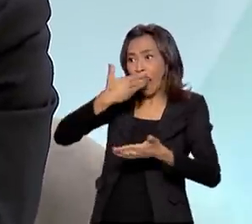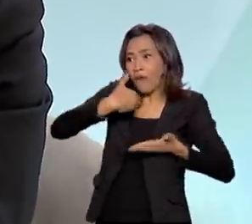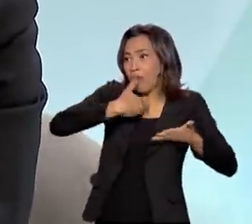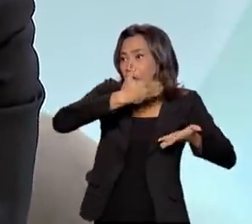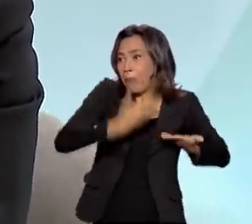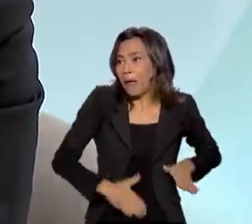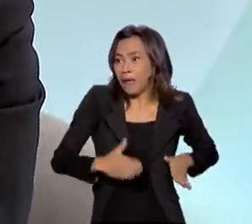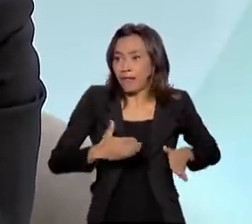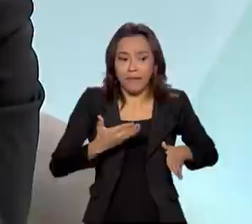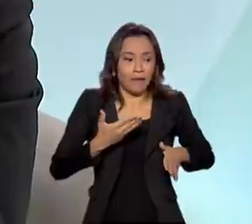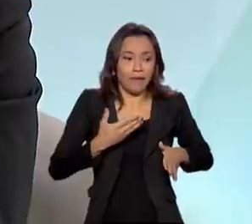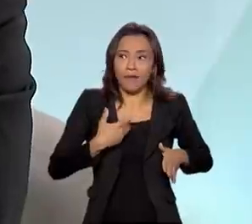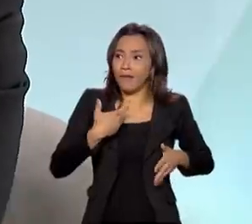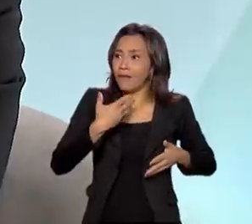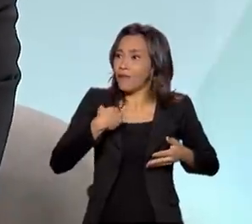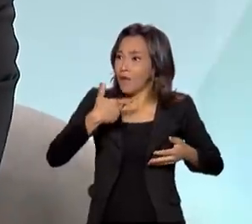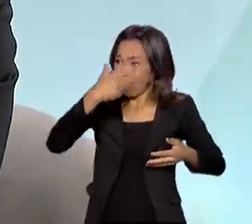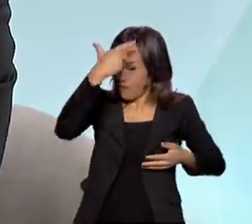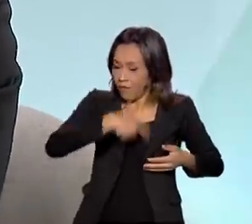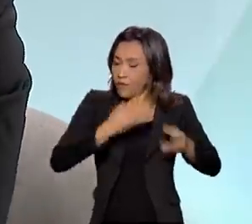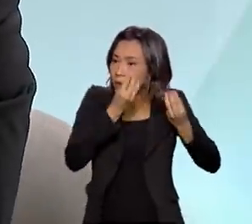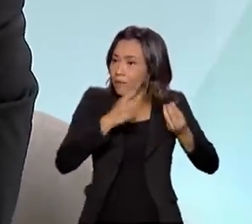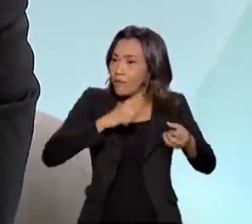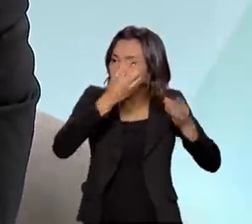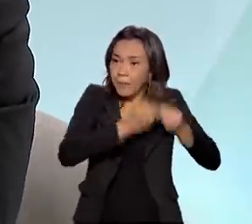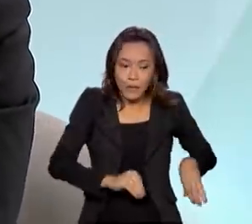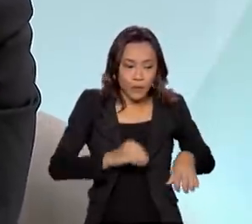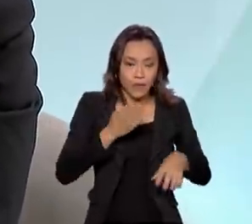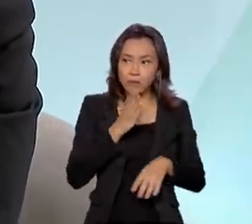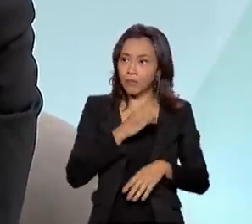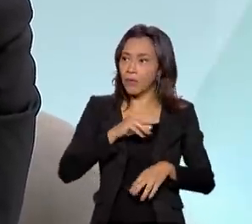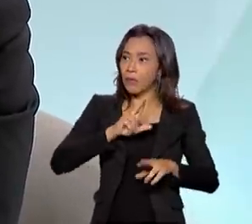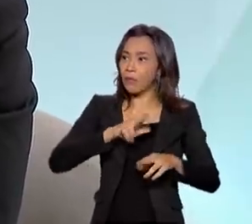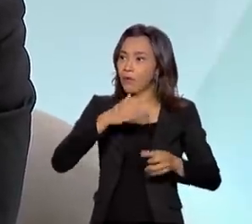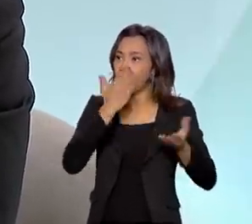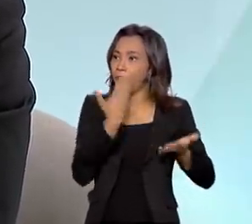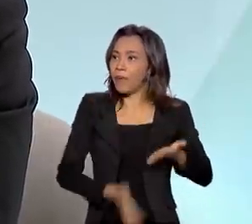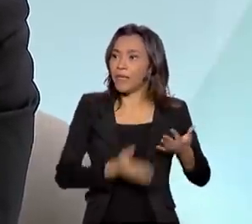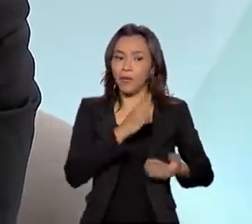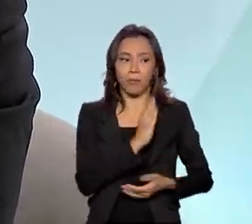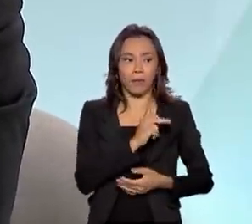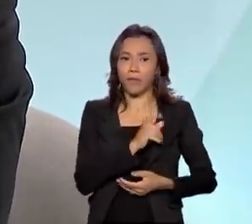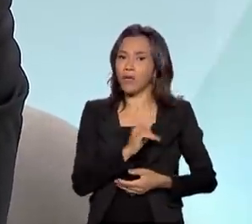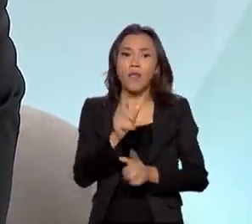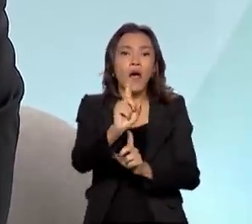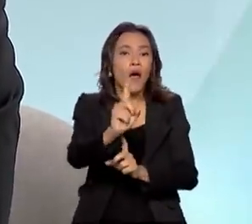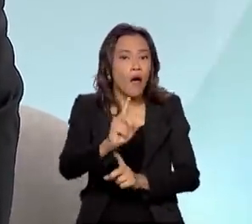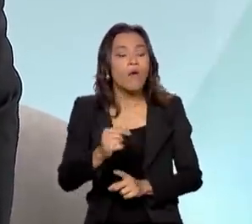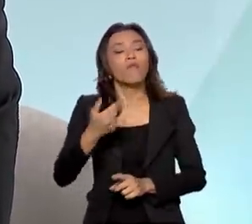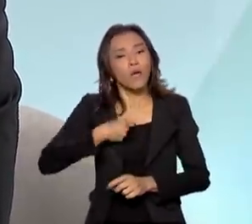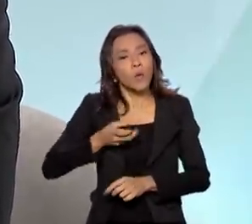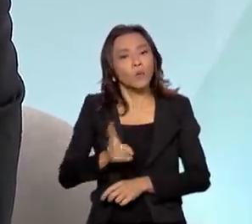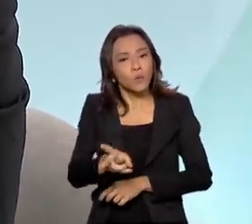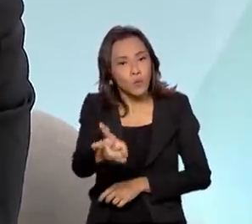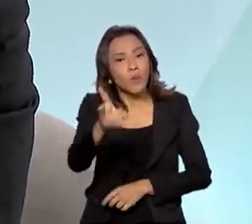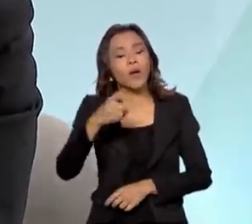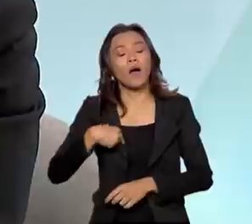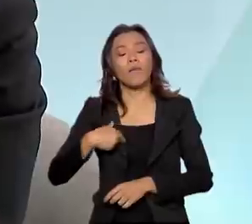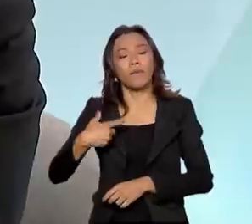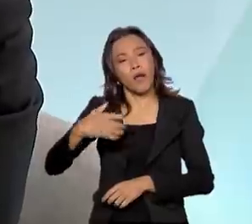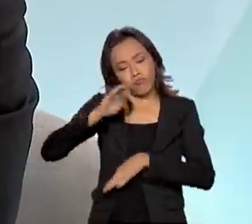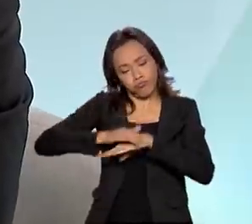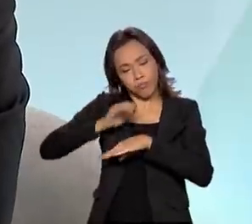por assinar a carteira, ele vai ser estimulado para que ele consiga, sim, caminhar com as próprias pernas, ter uma melhor qualidade de vida,